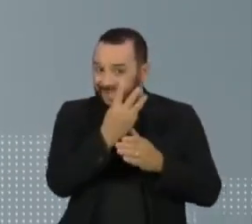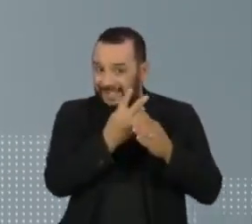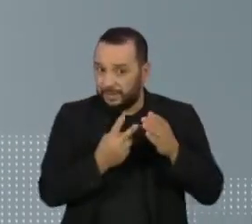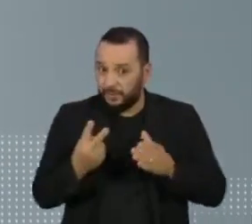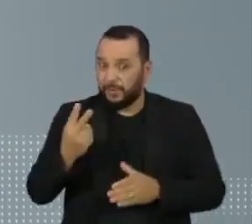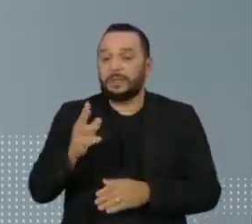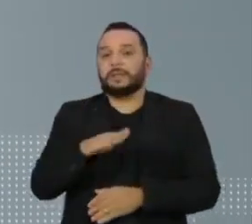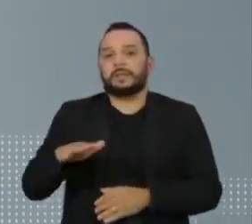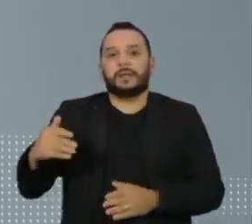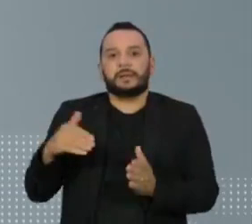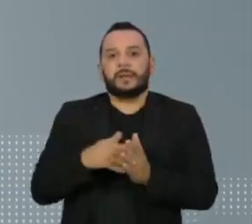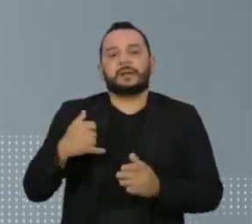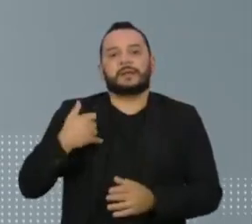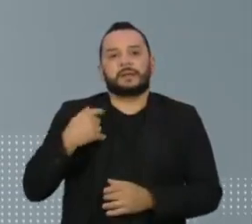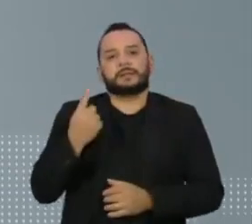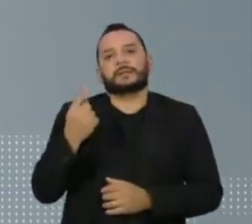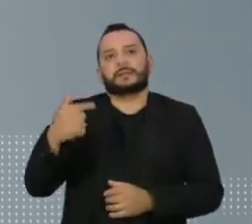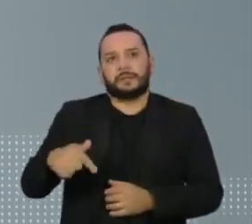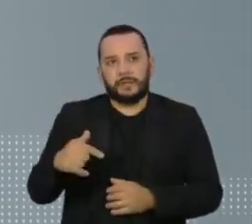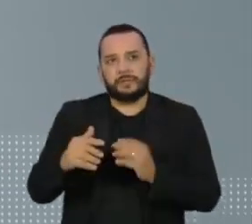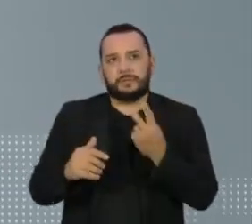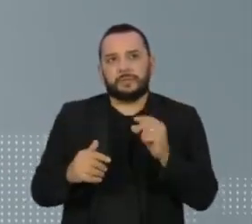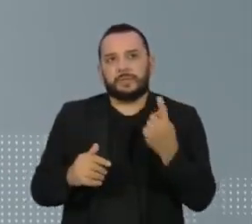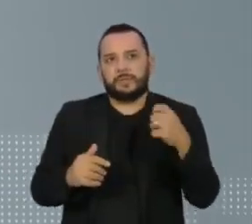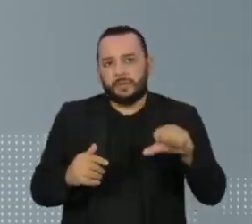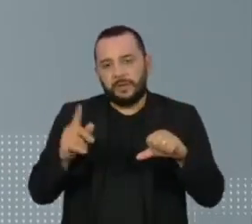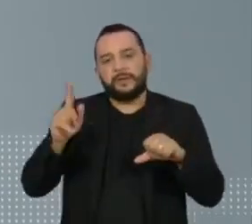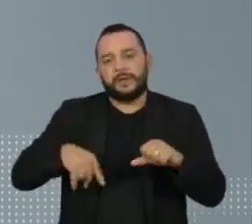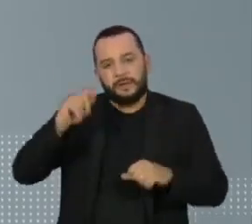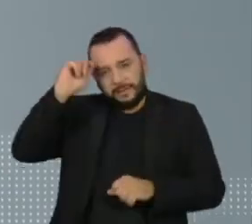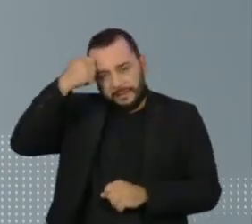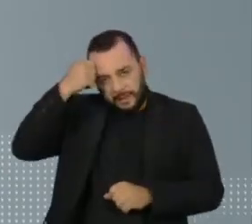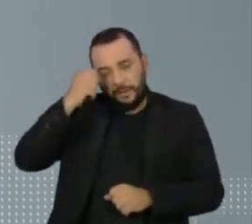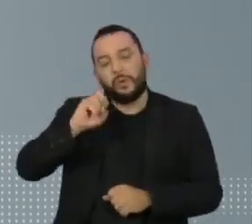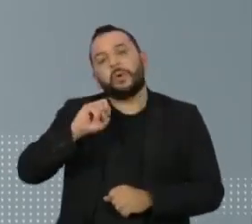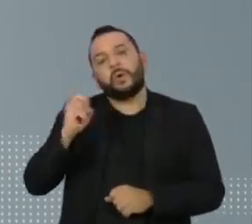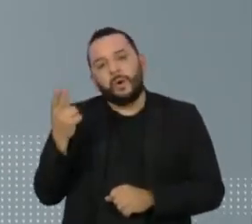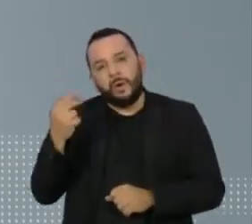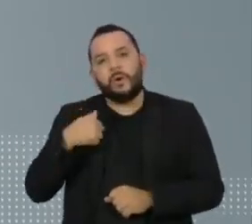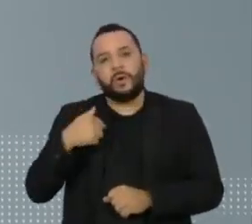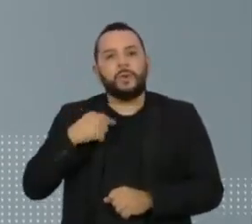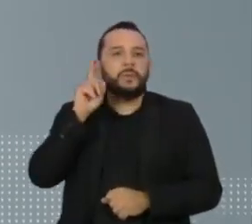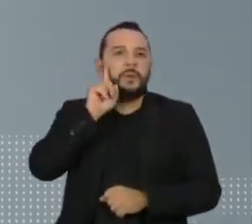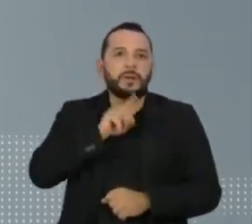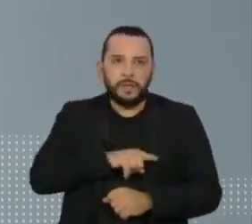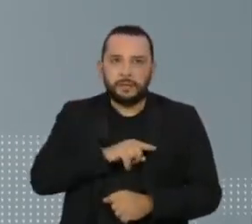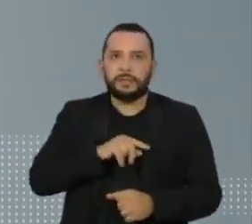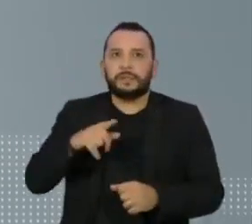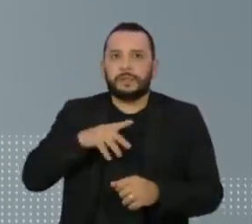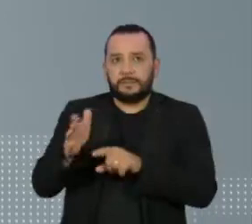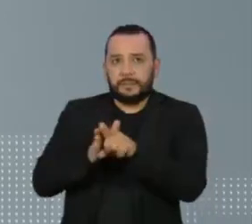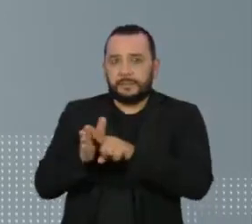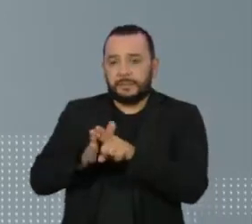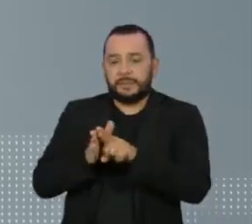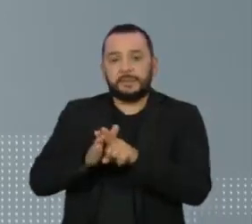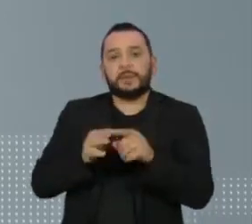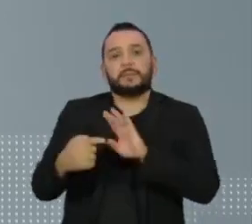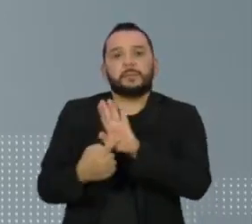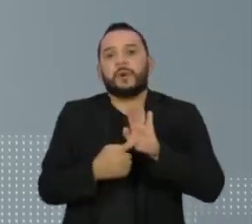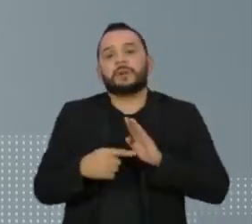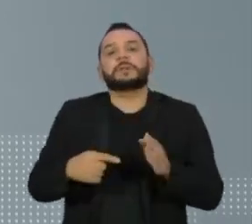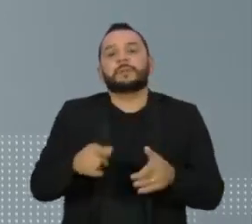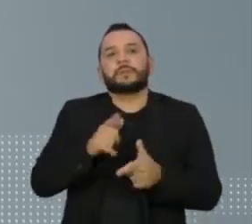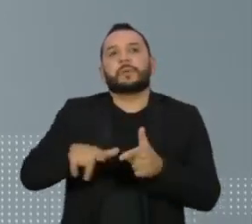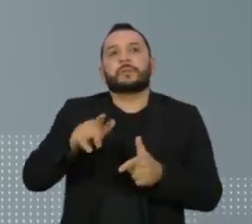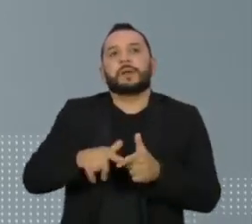infantil em 2019 eram pretos ou pardos. De acordo com a última PNAD contínua, o problema atingia mais